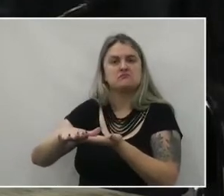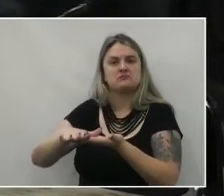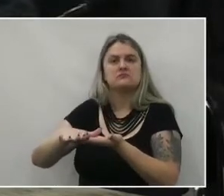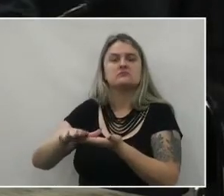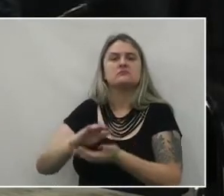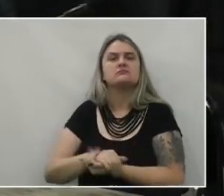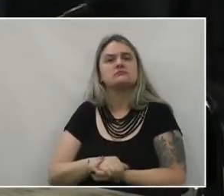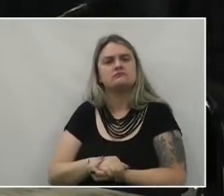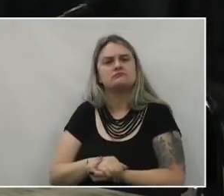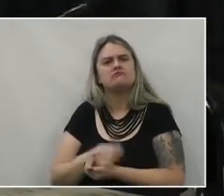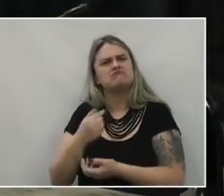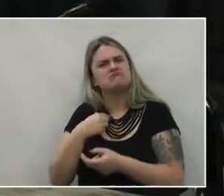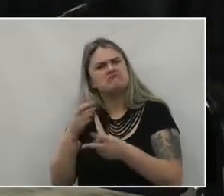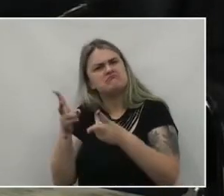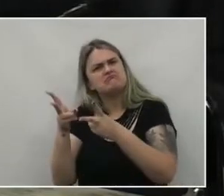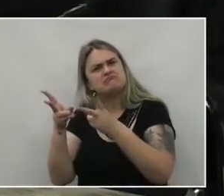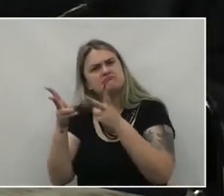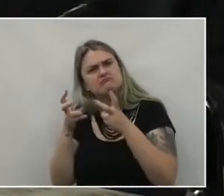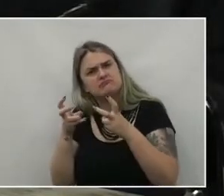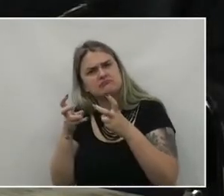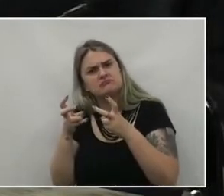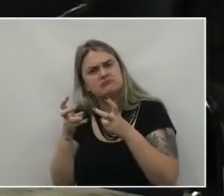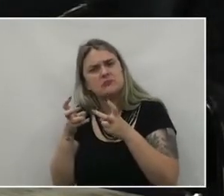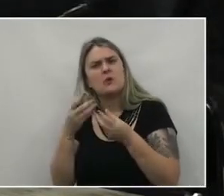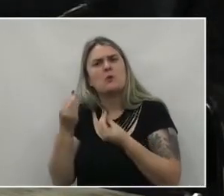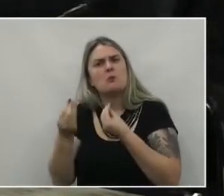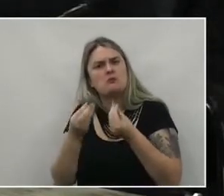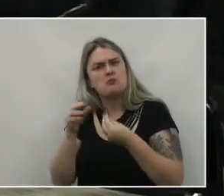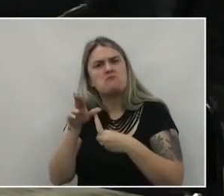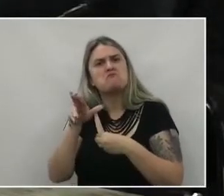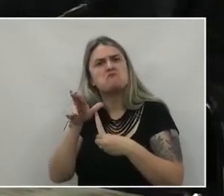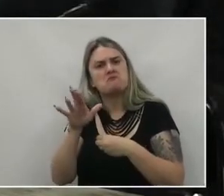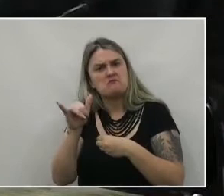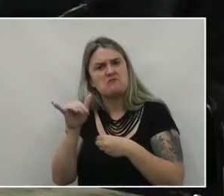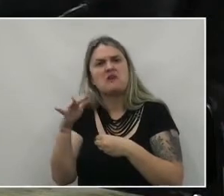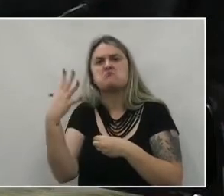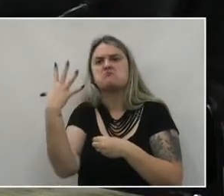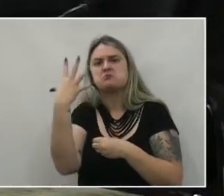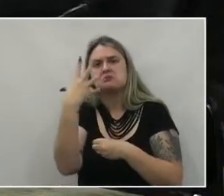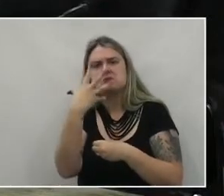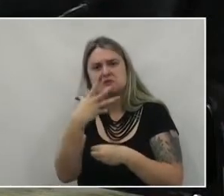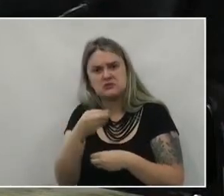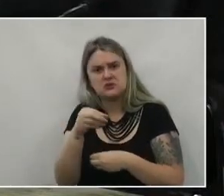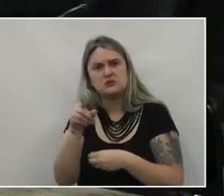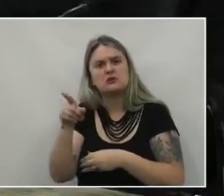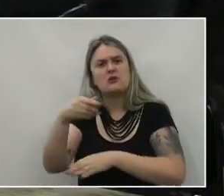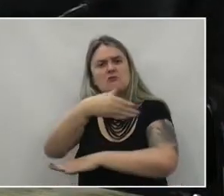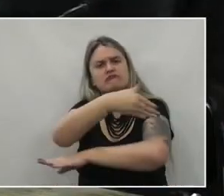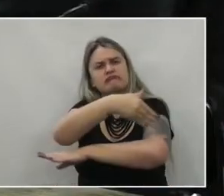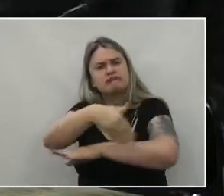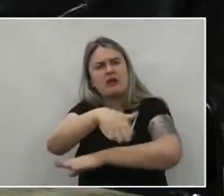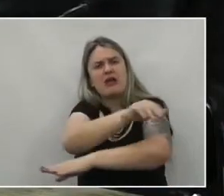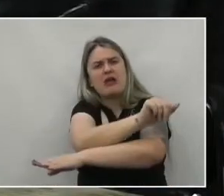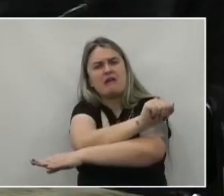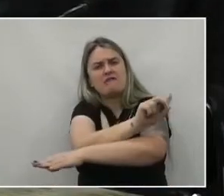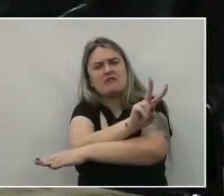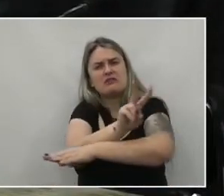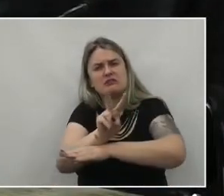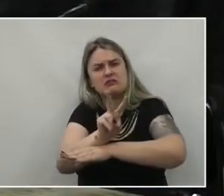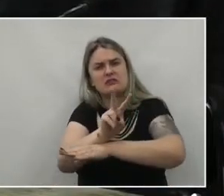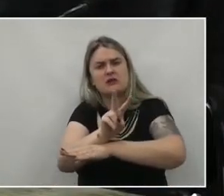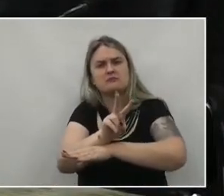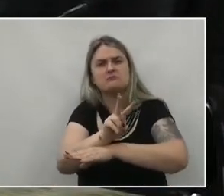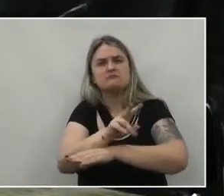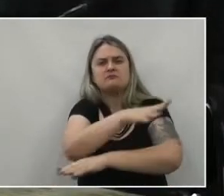Nós podemos perceber o quanto vai ficar bonito aquela avenida Desde lá,